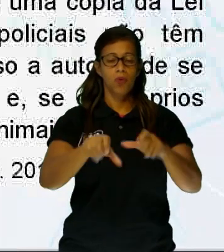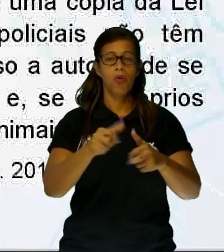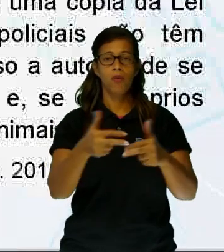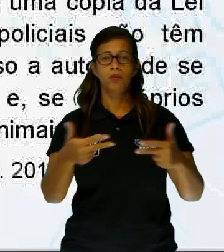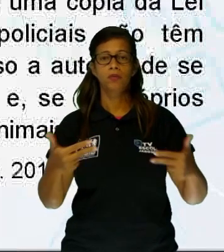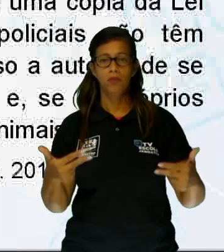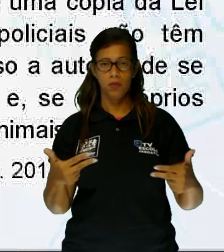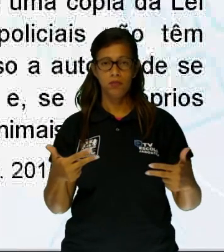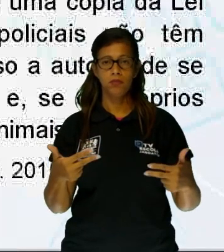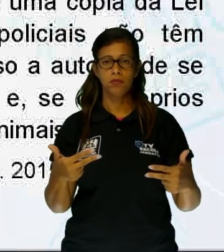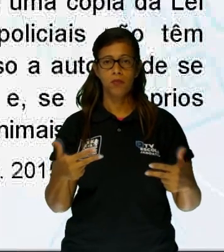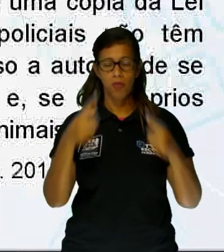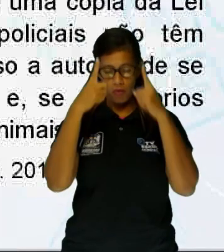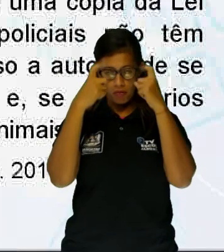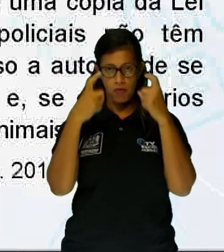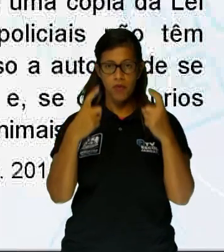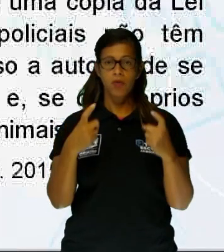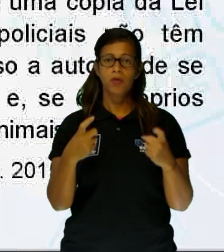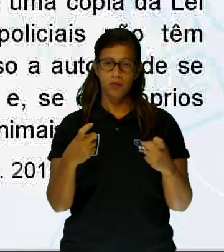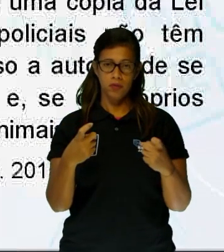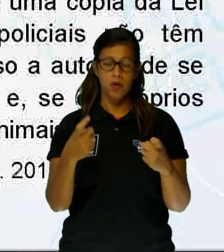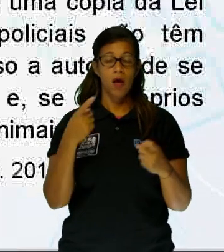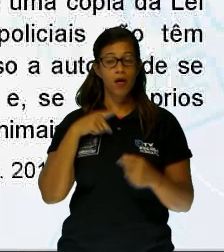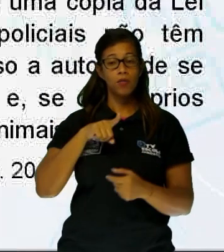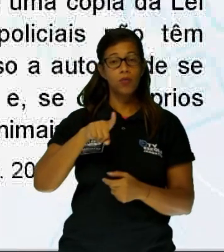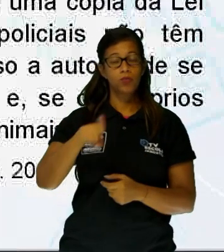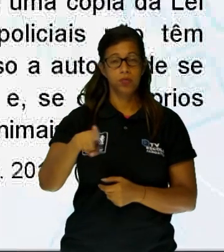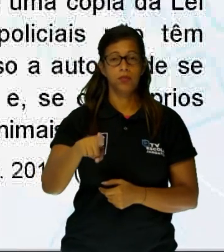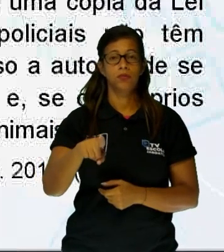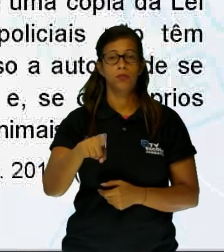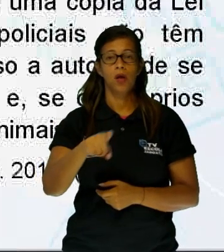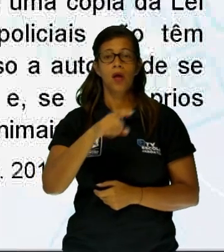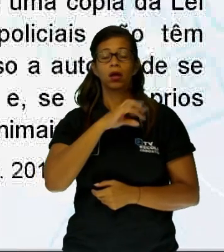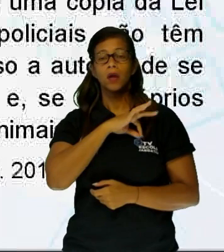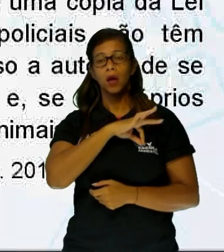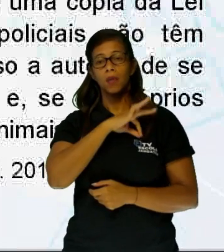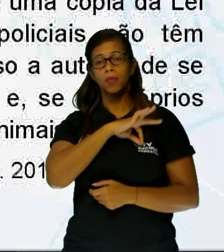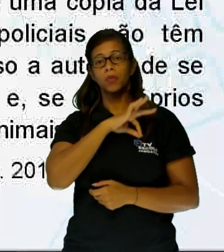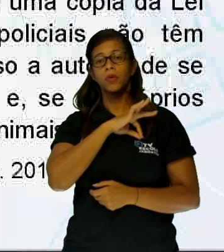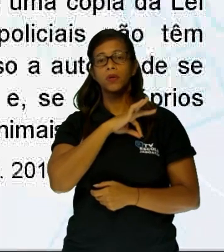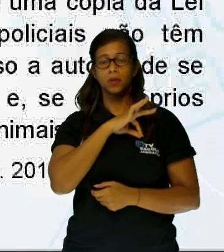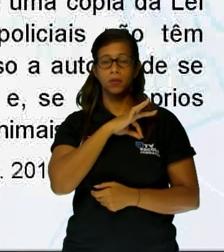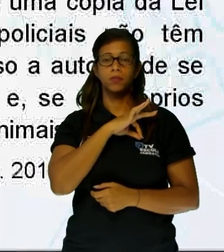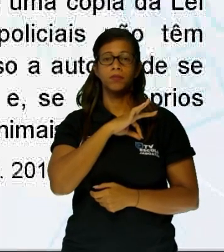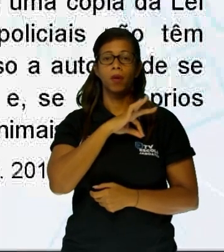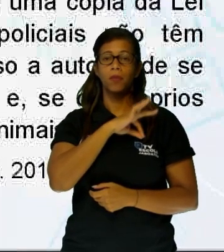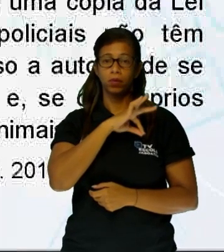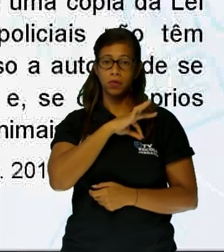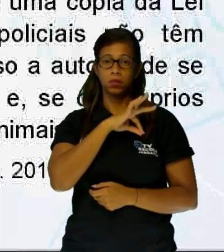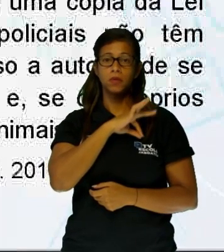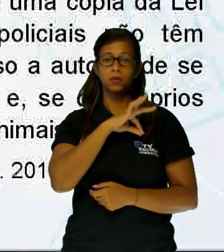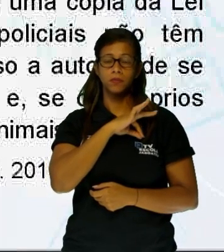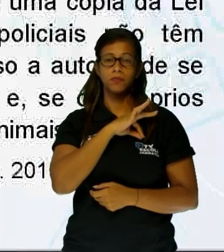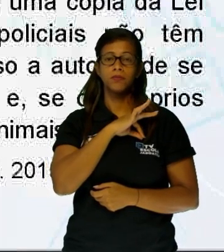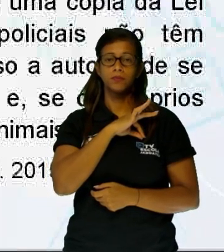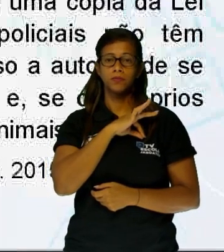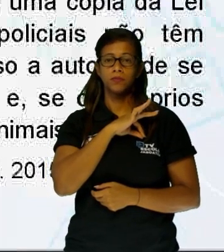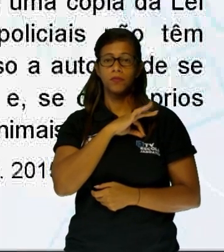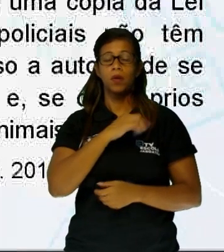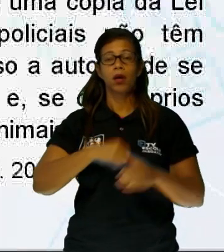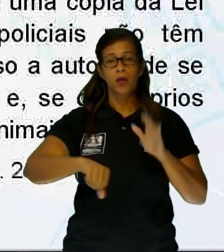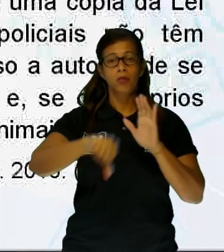Vá à delegacia de polícia mais próxima para lavrar boletim de ocorrência. Abandono de maus-tratos a animais é crime.